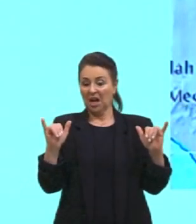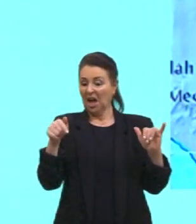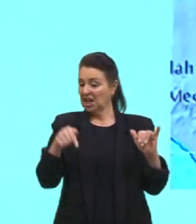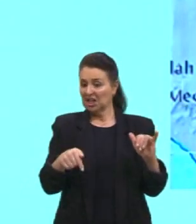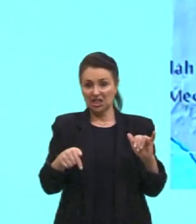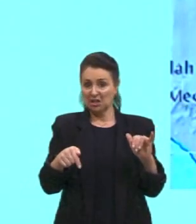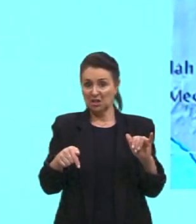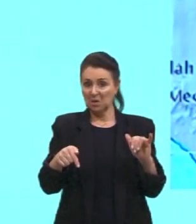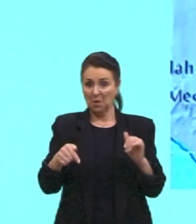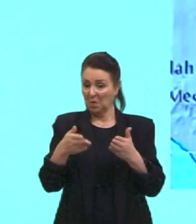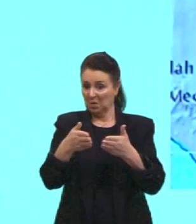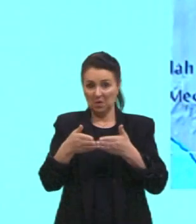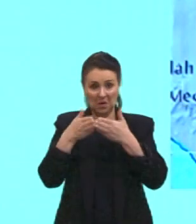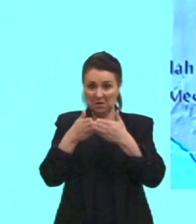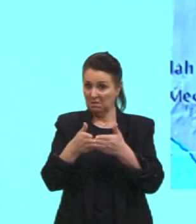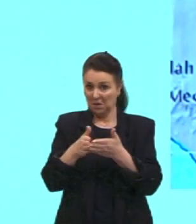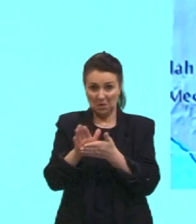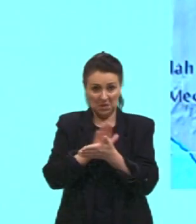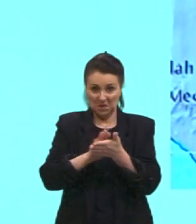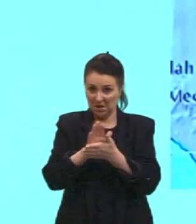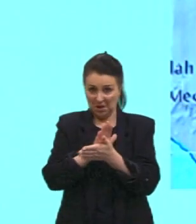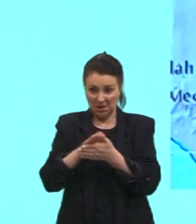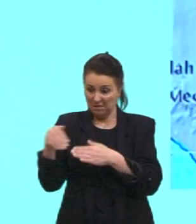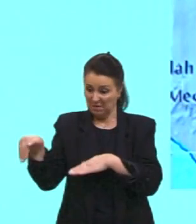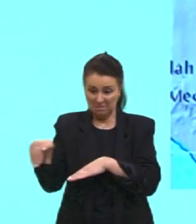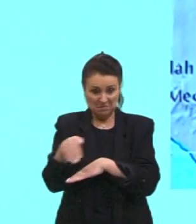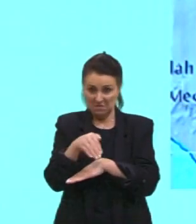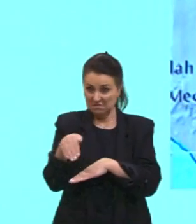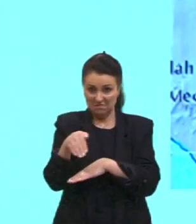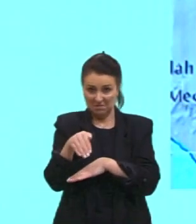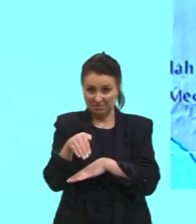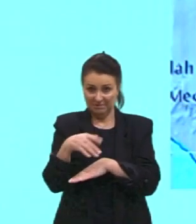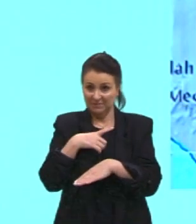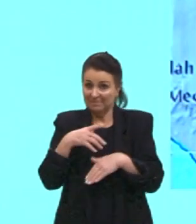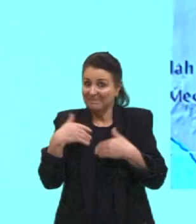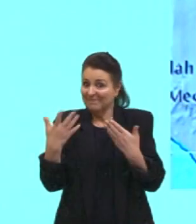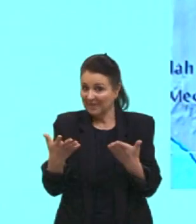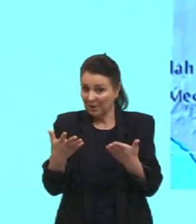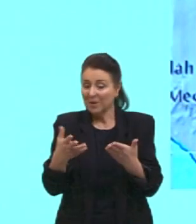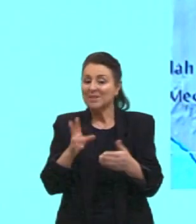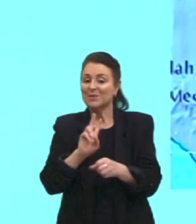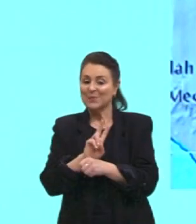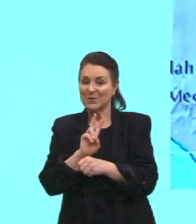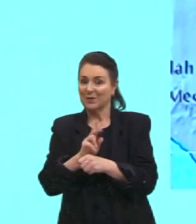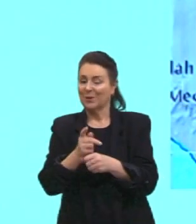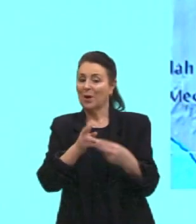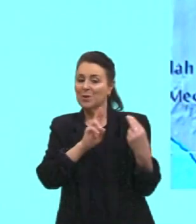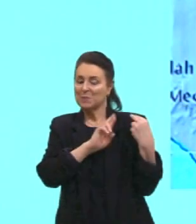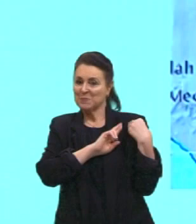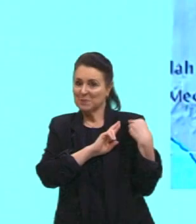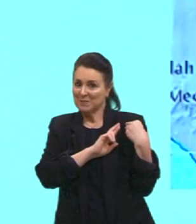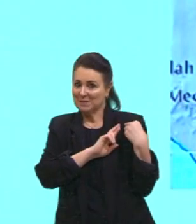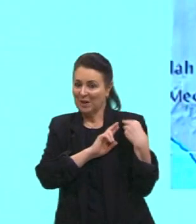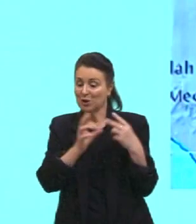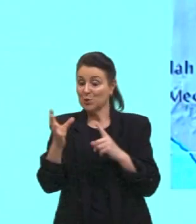navio, ele simplesmente pode interromper. Então, fica com essa carta na manga aí relacionada a isso, tá, agulizado.